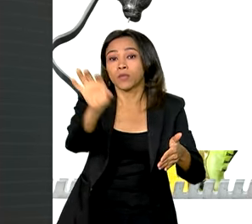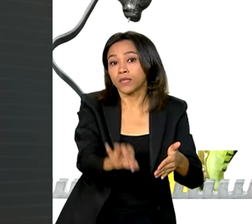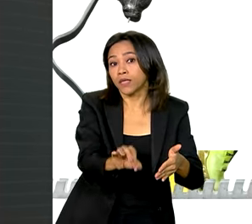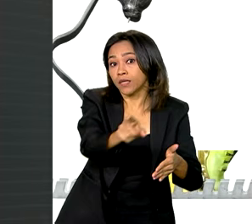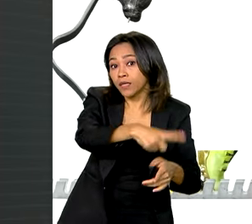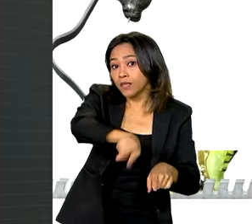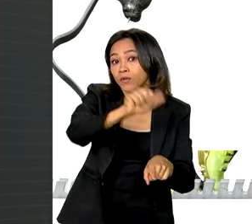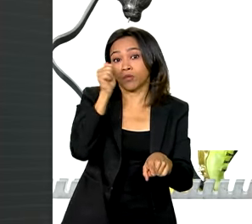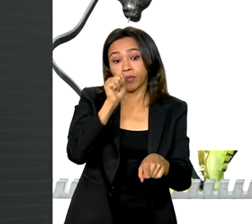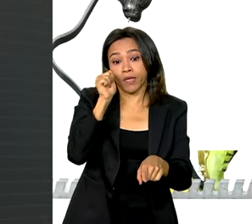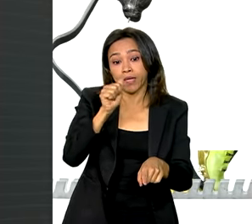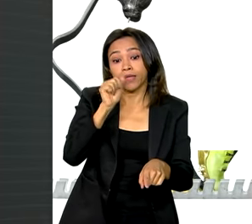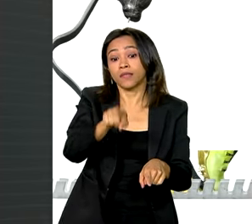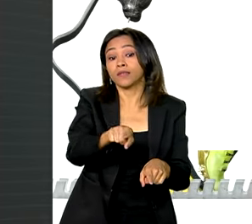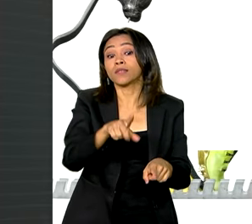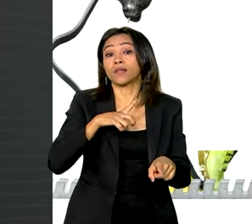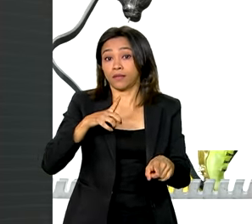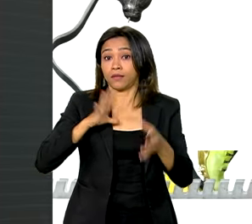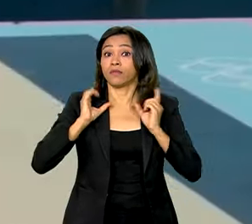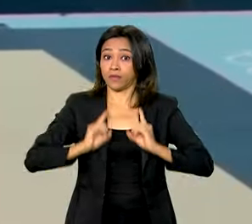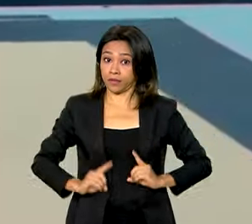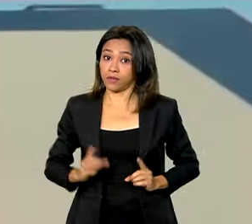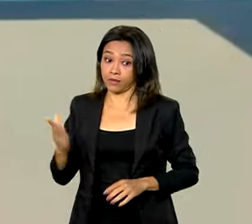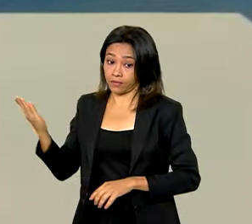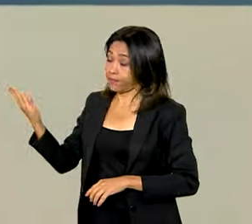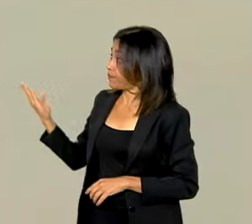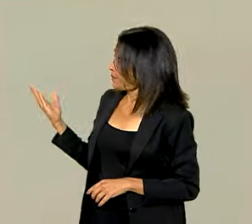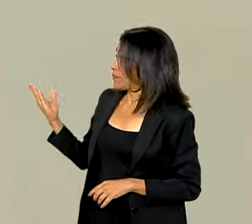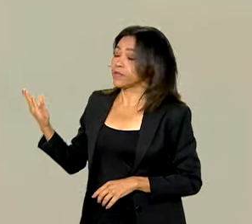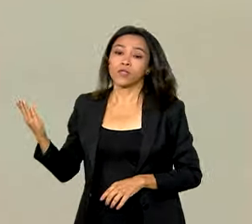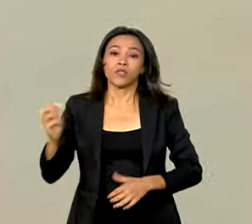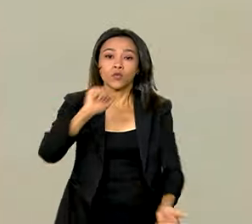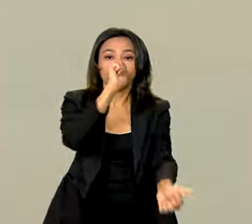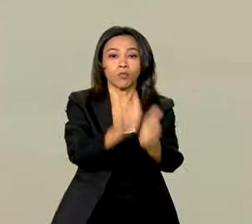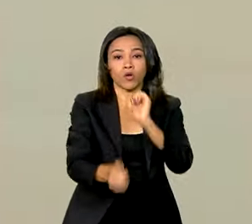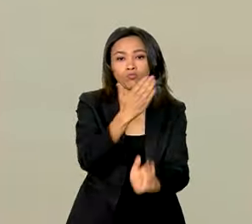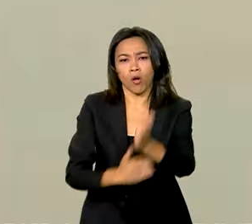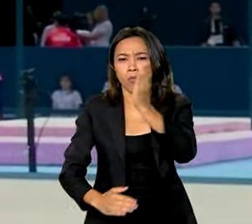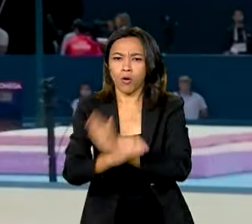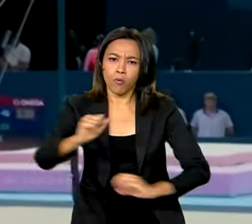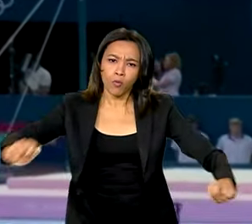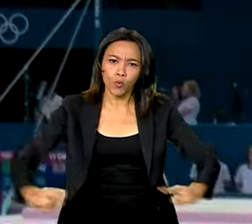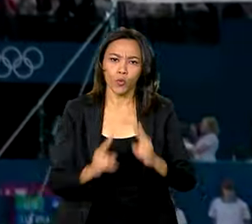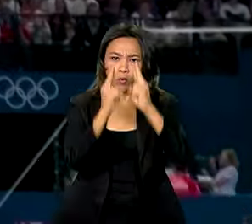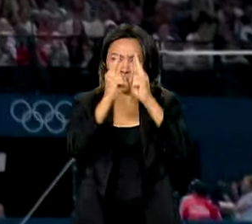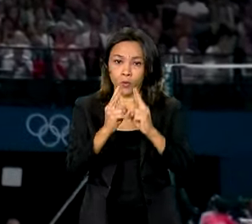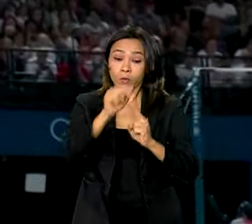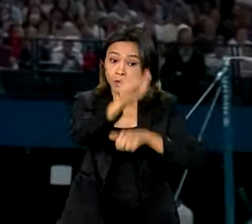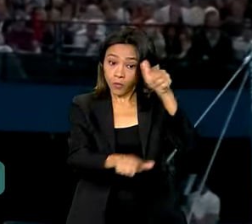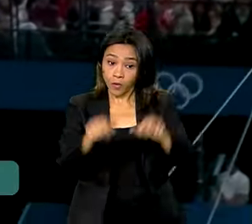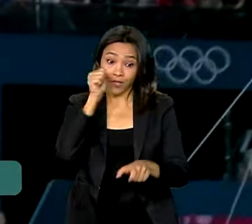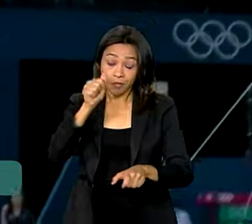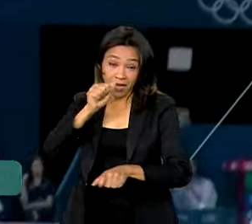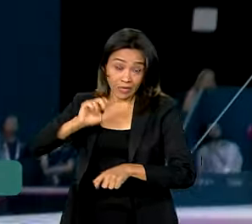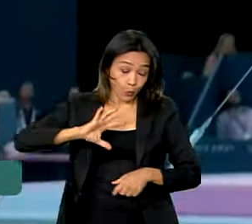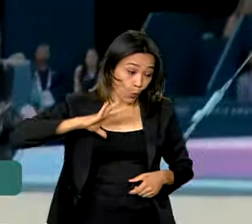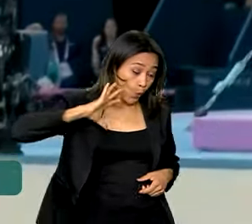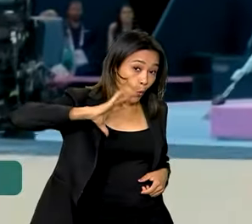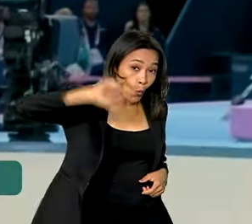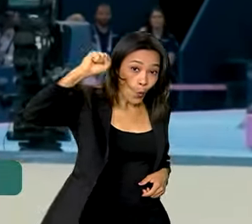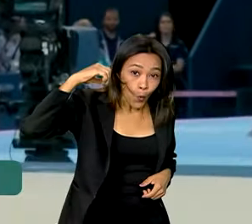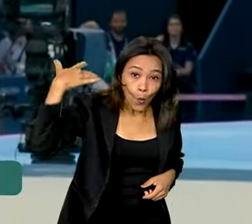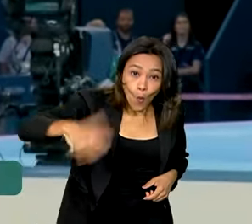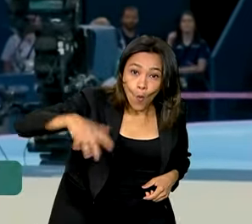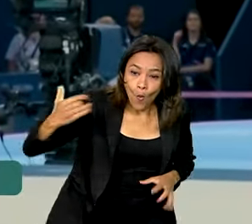mulheres e meninas com deficiência. Nos Jogos Olímpicos de Paris, as atletas brasileiras foram destaque e